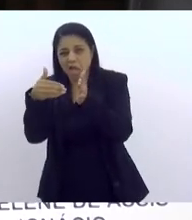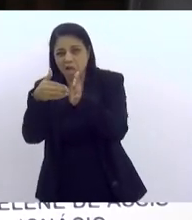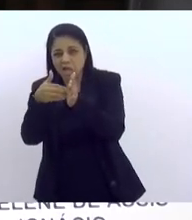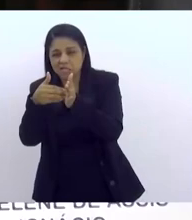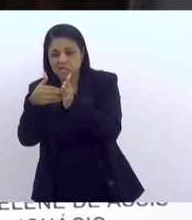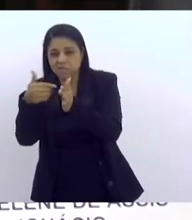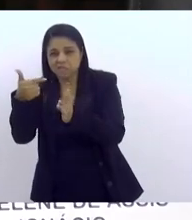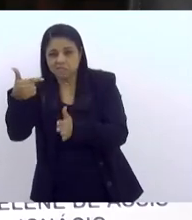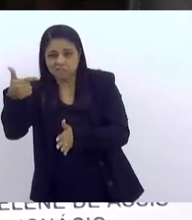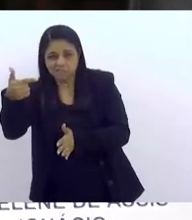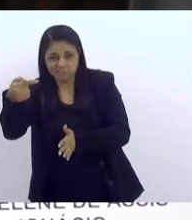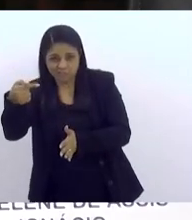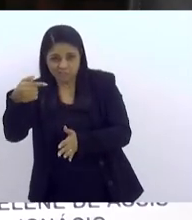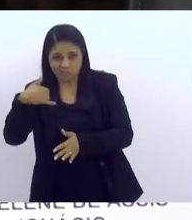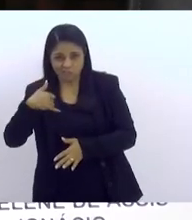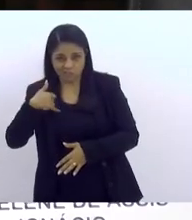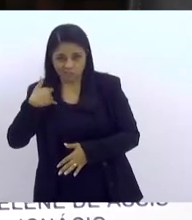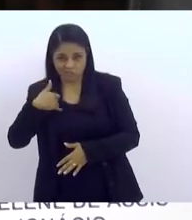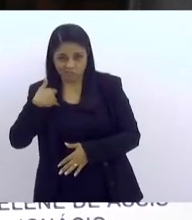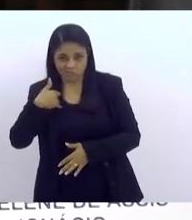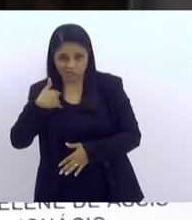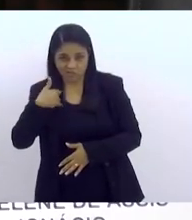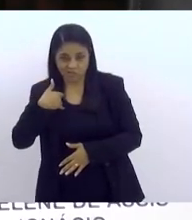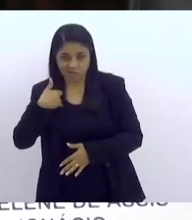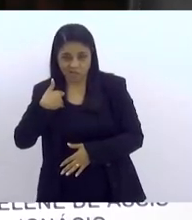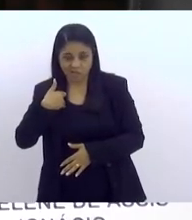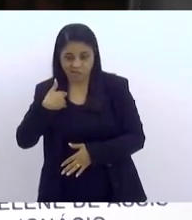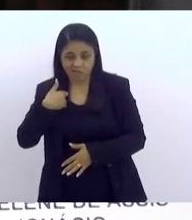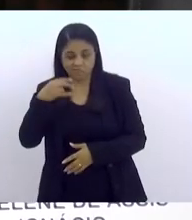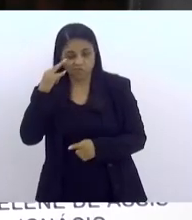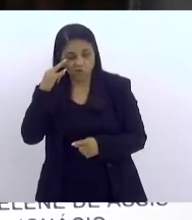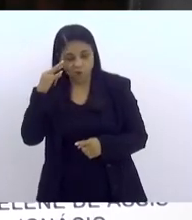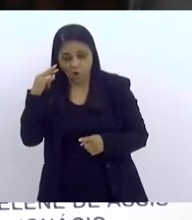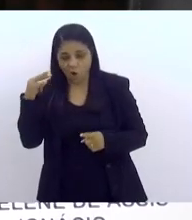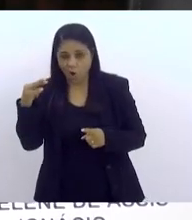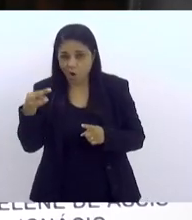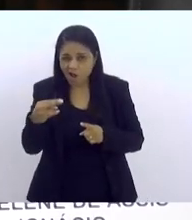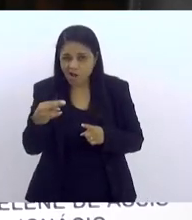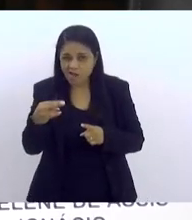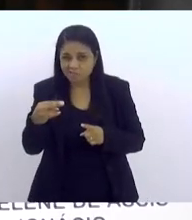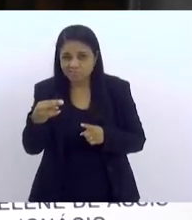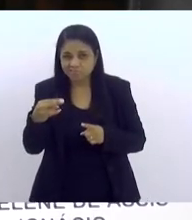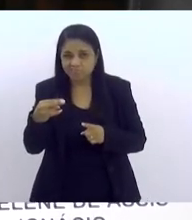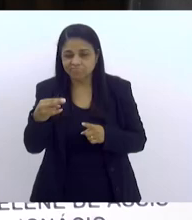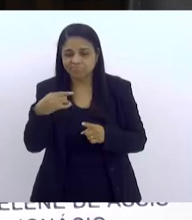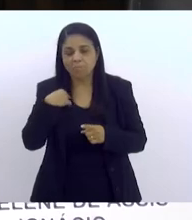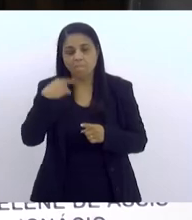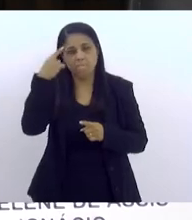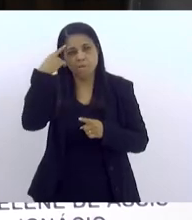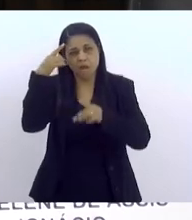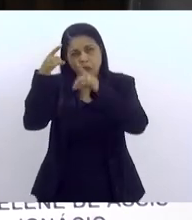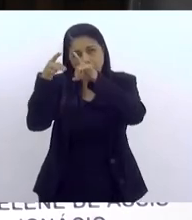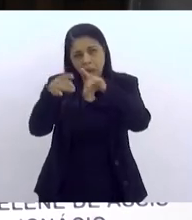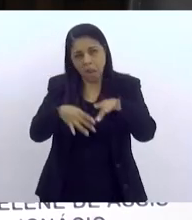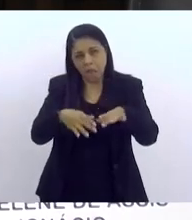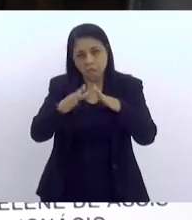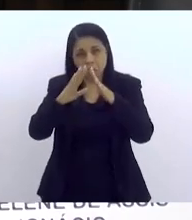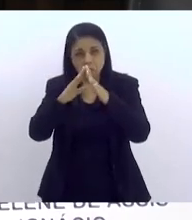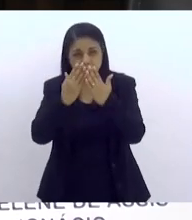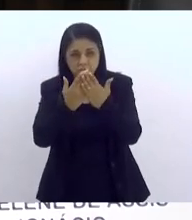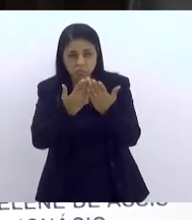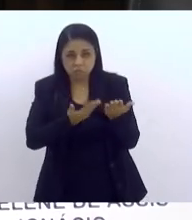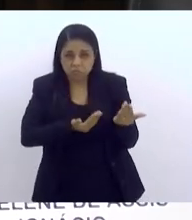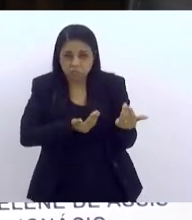que tem um número expressivo de jovens. Se a gente olha para esse universo e pensa na questão da invasão entre os jovens que estavam